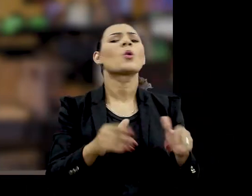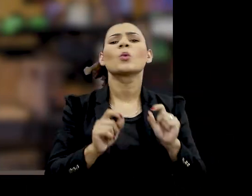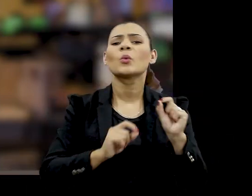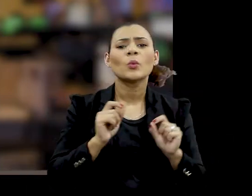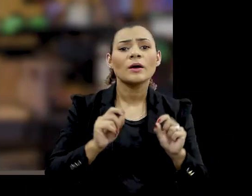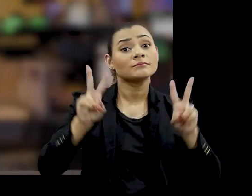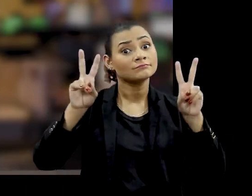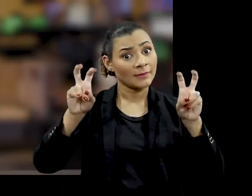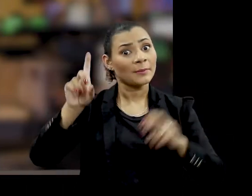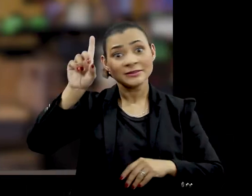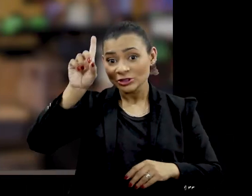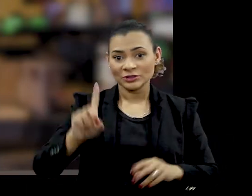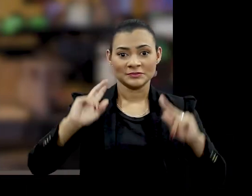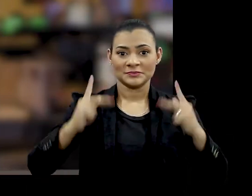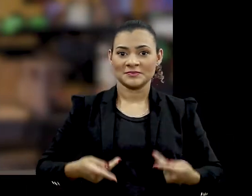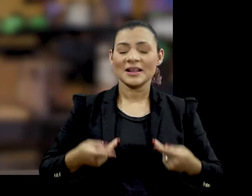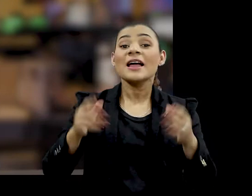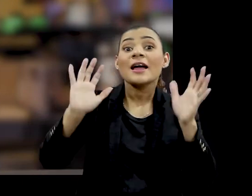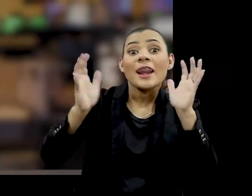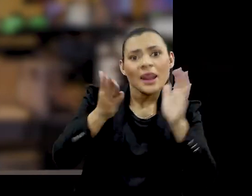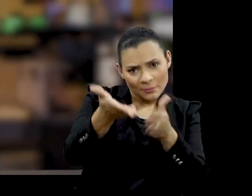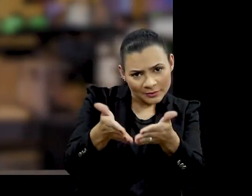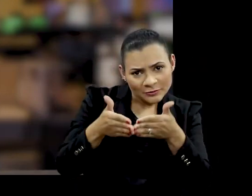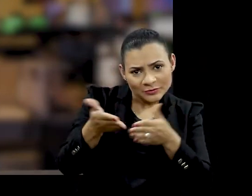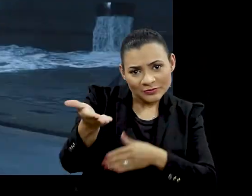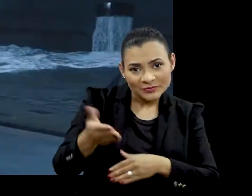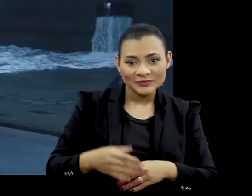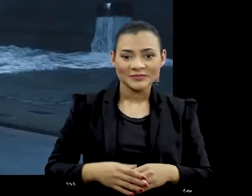para este tema Meteorologista, é com você